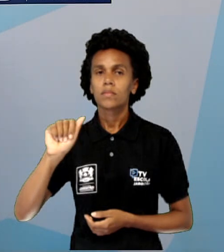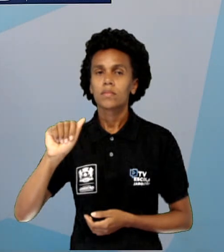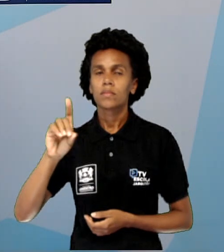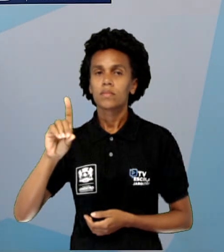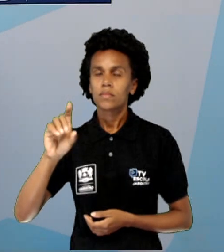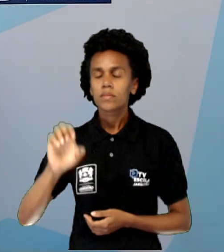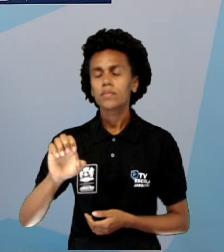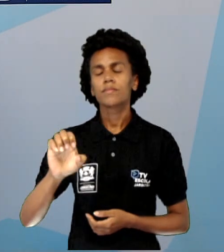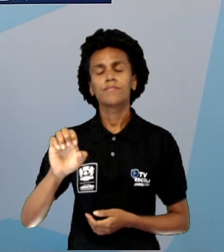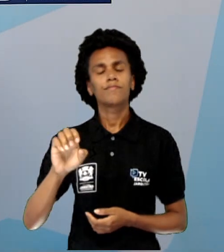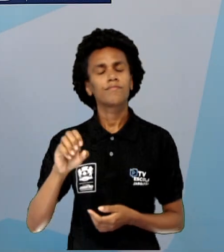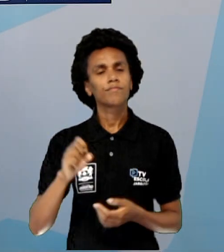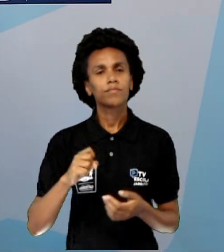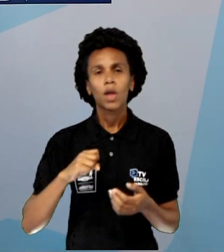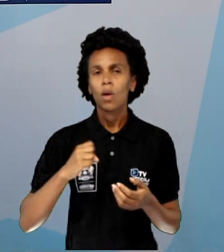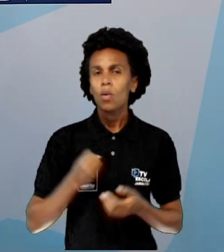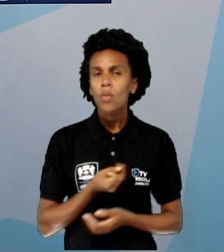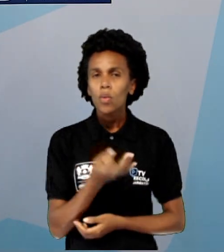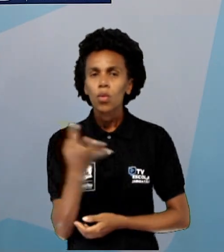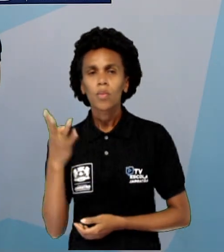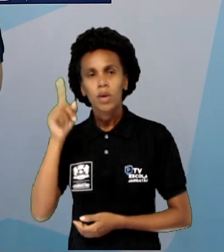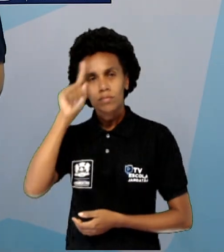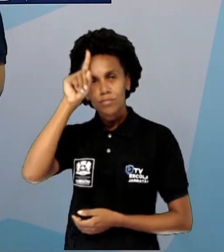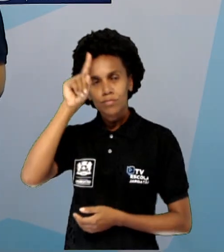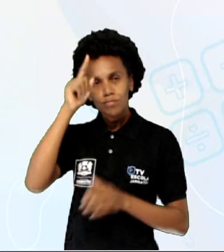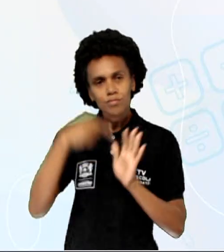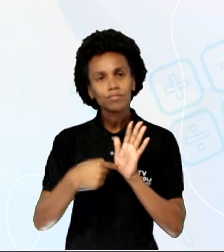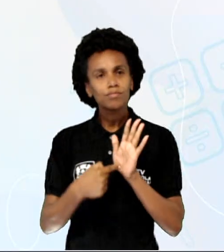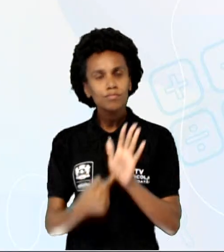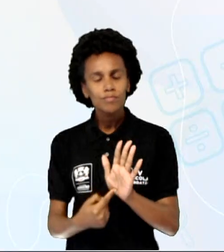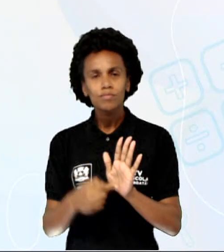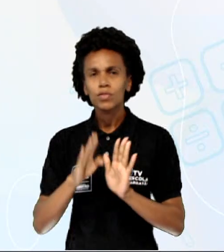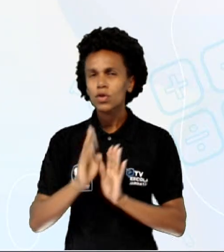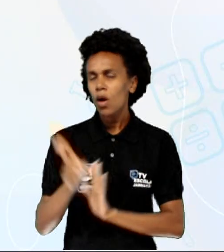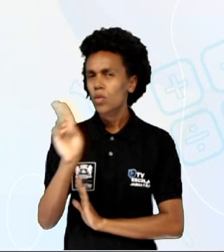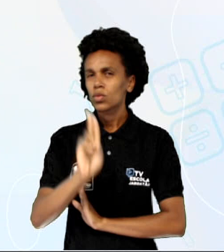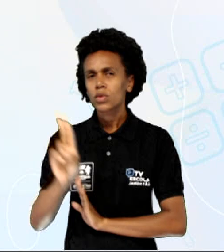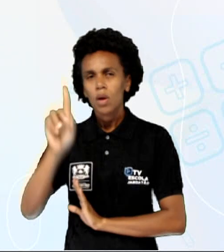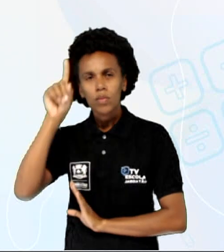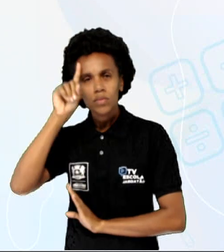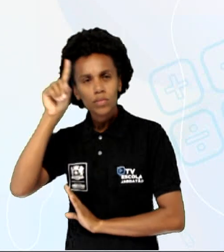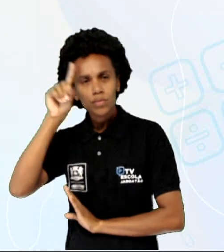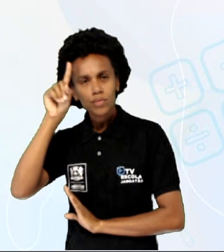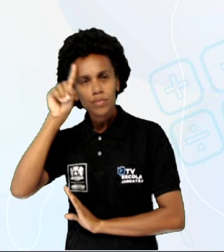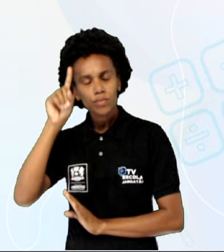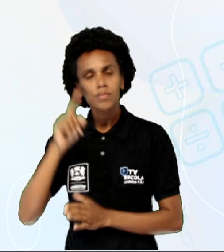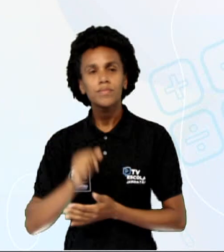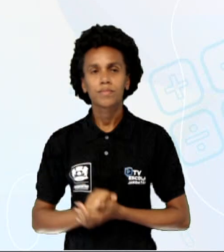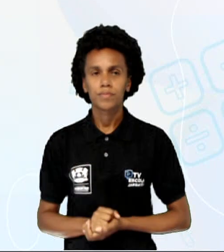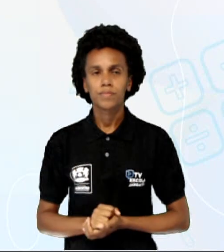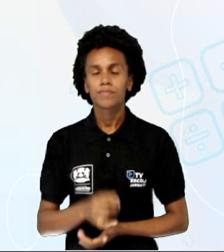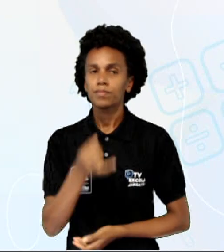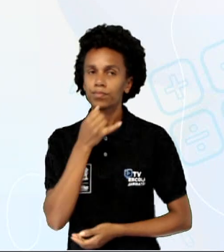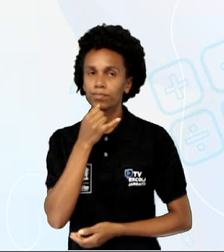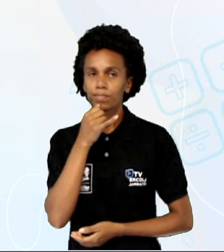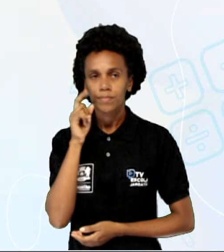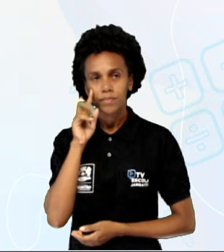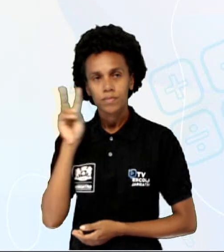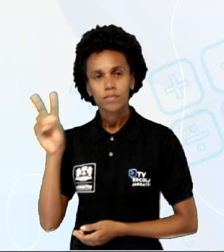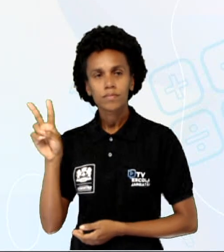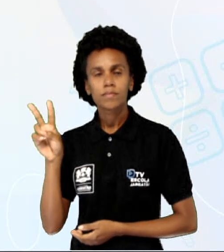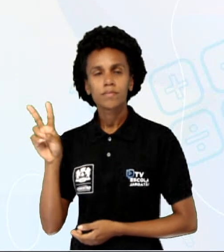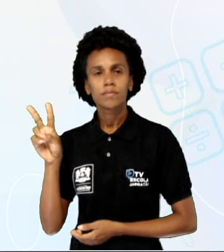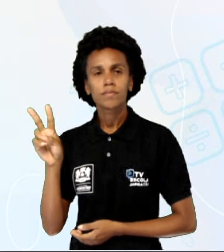um nome de multiplicação. Então, observa aqui, ó. No exemplo, eu tenho assim. Com seis reais,